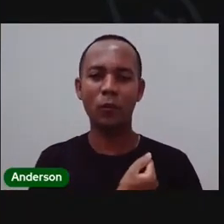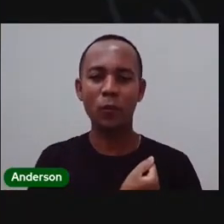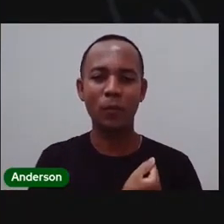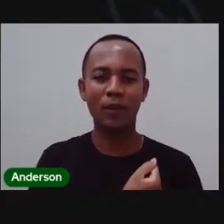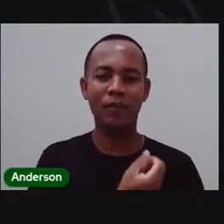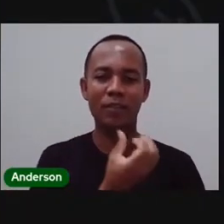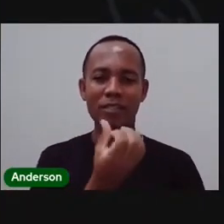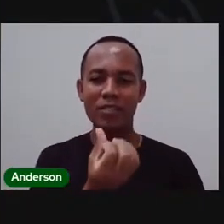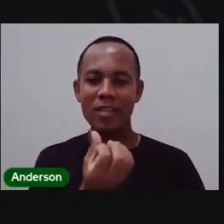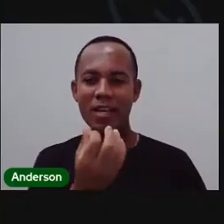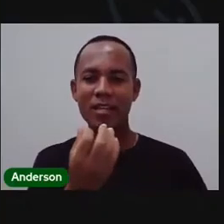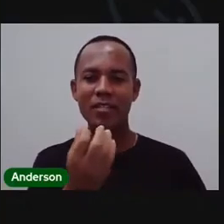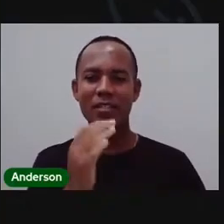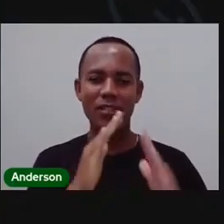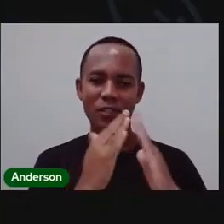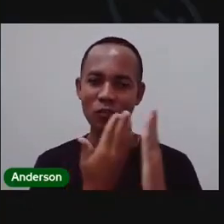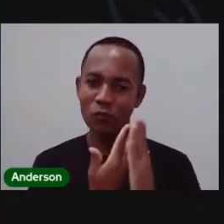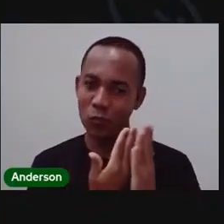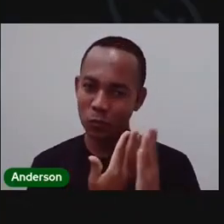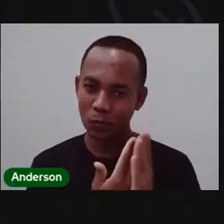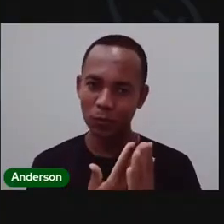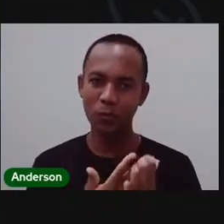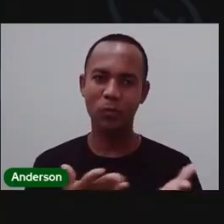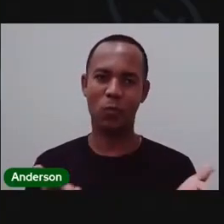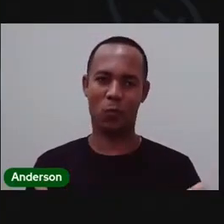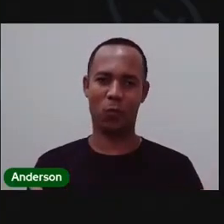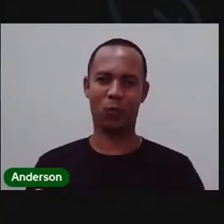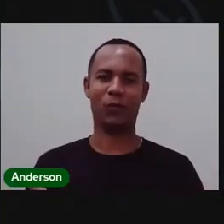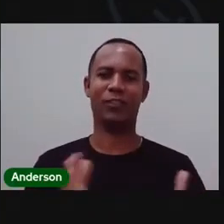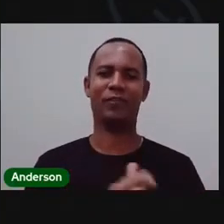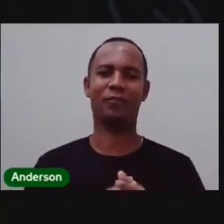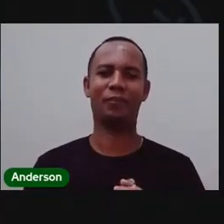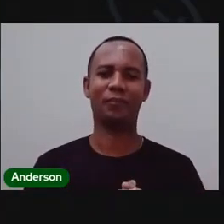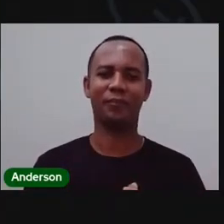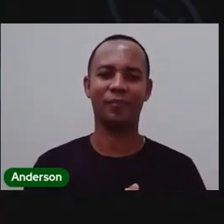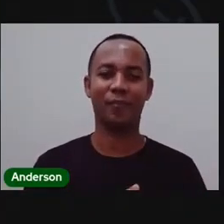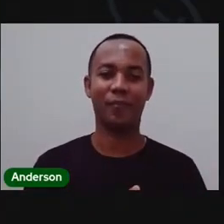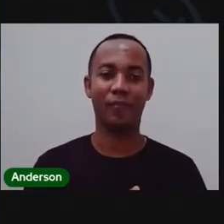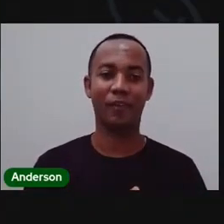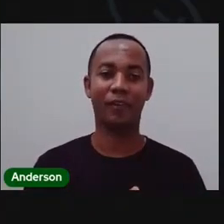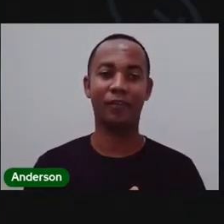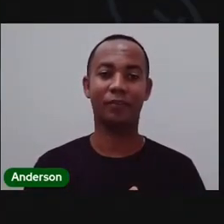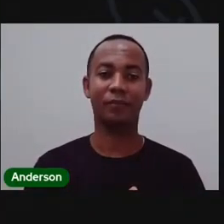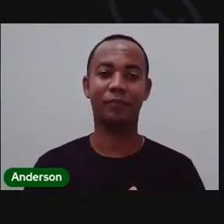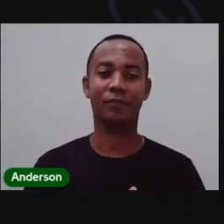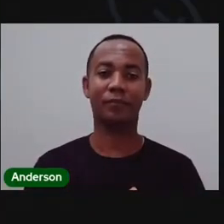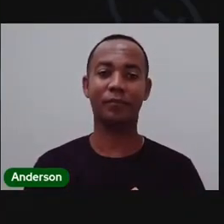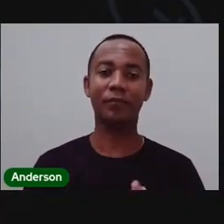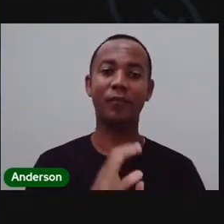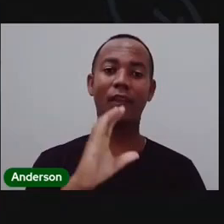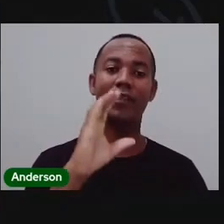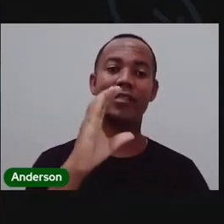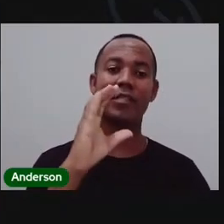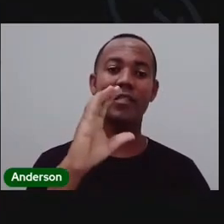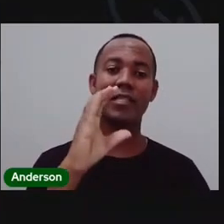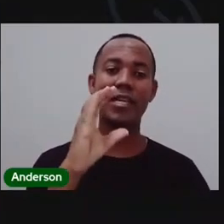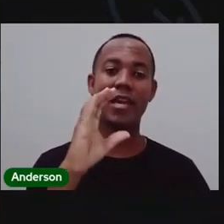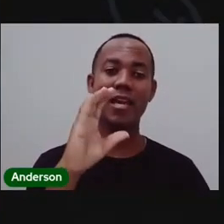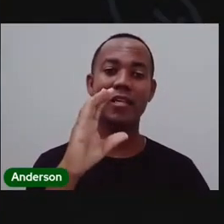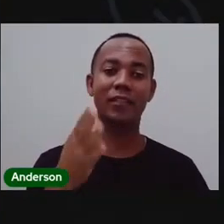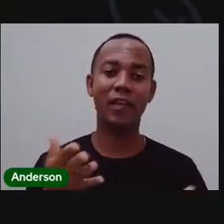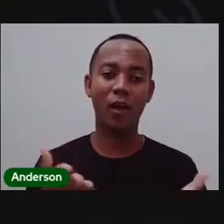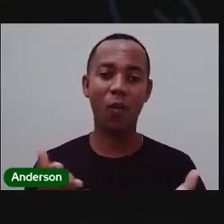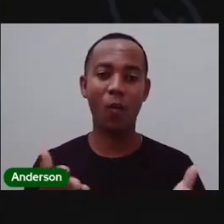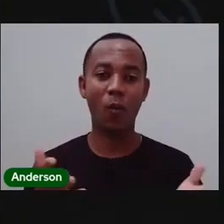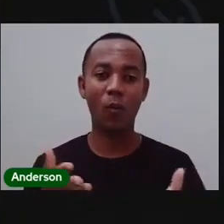E qual será a nossa aula hoje? A aula de ciências humanas. E o